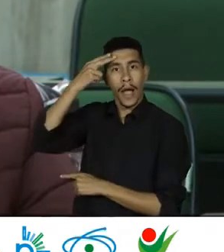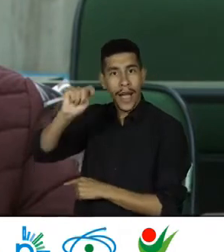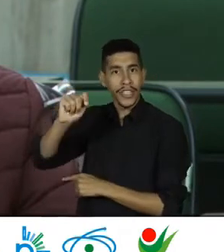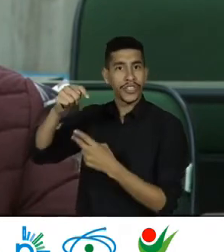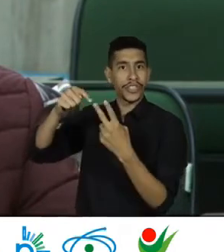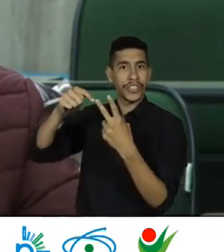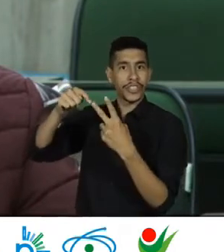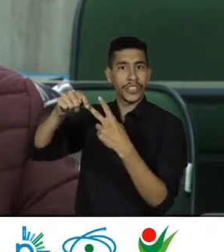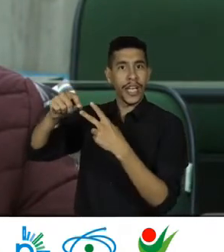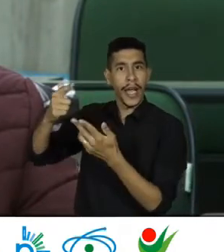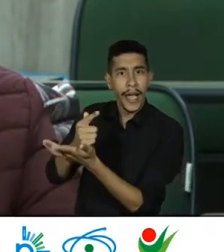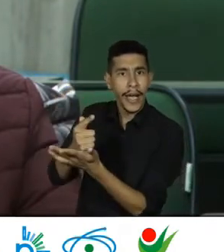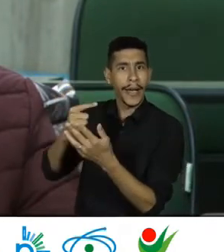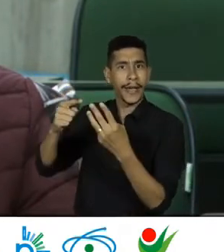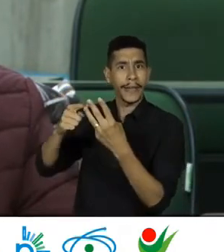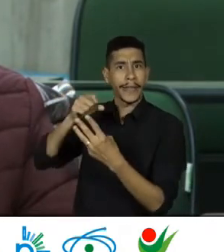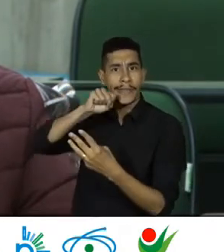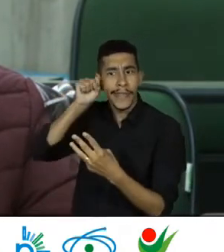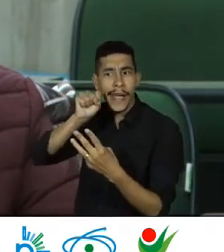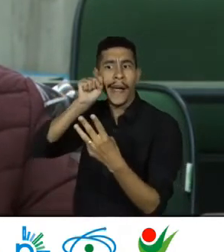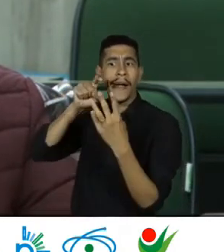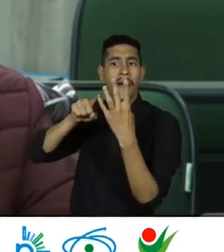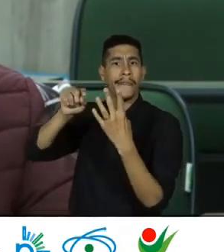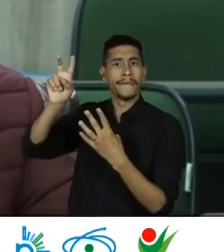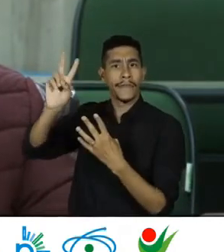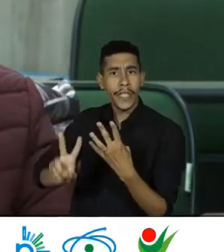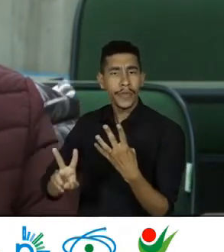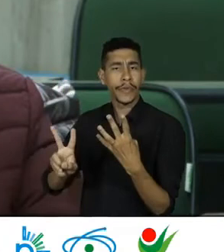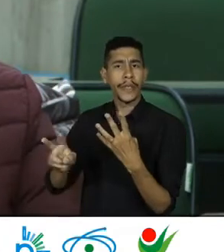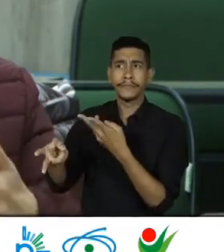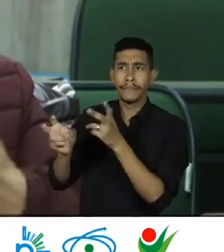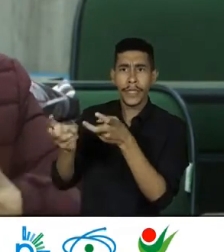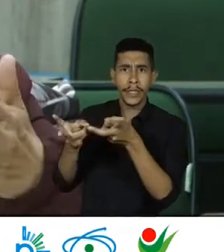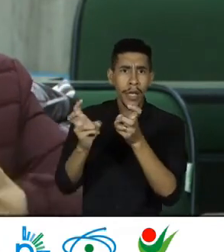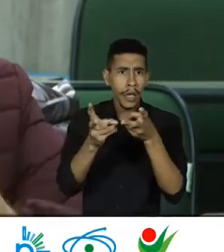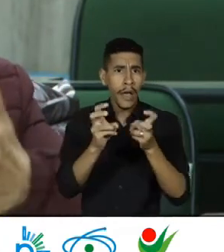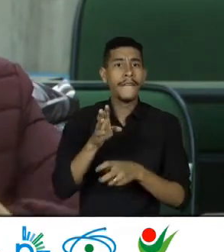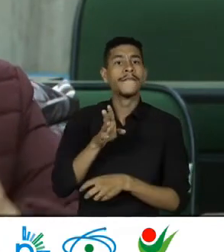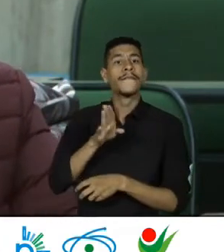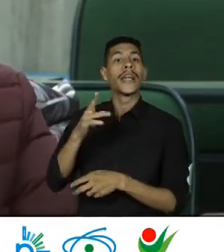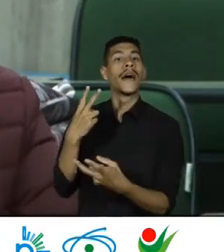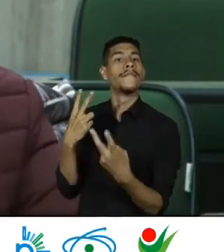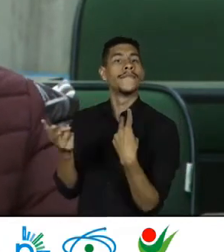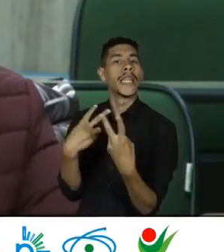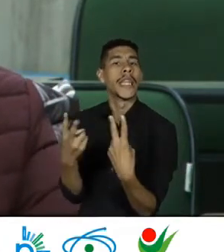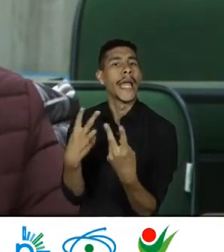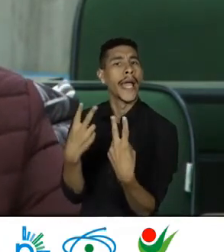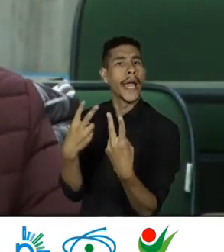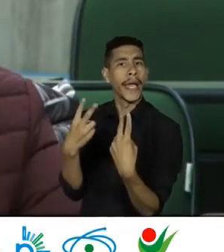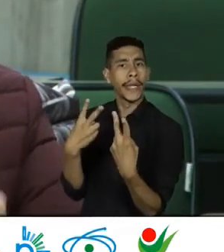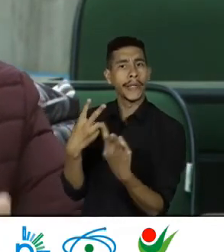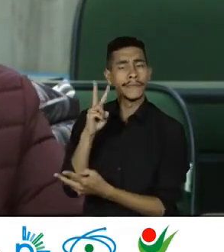Senegaleses Venezuelanos A gente vai Na avenida O que